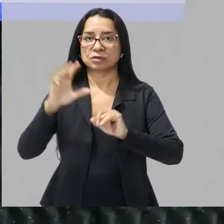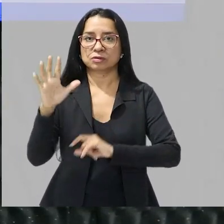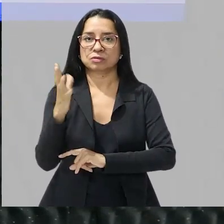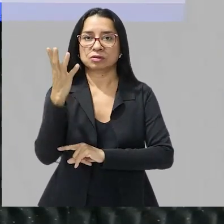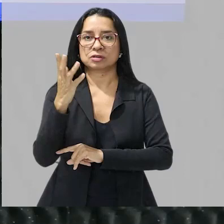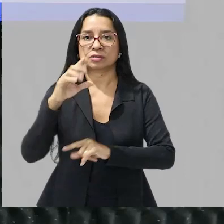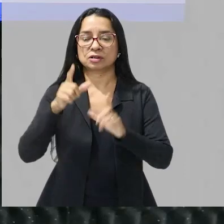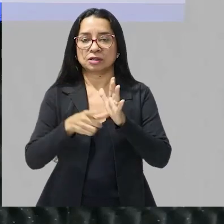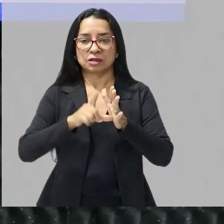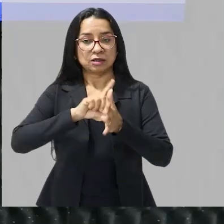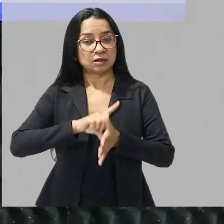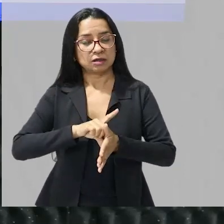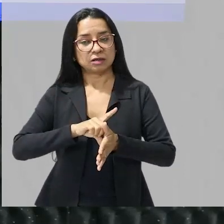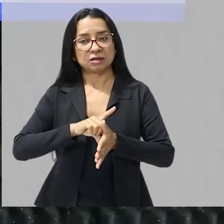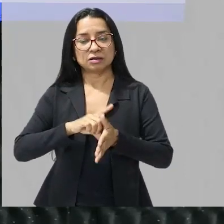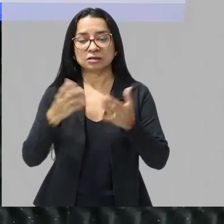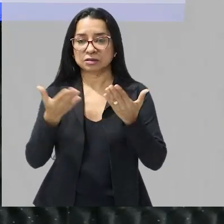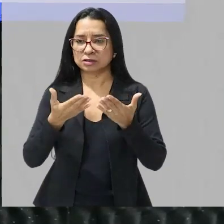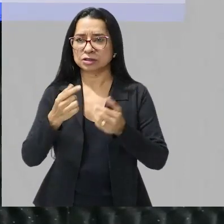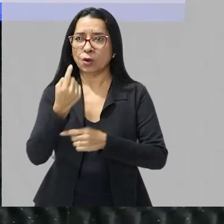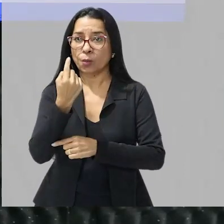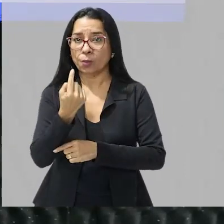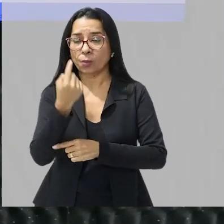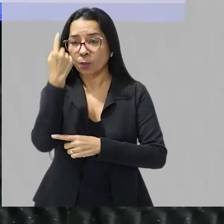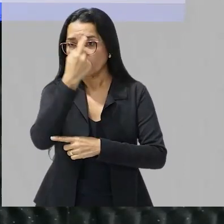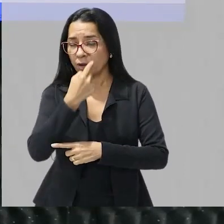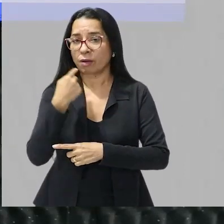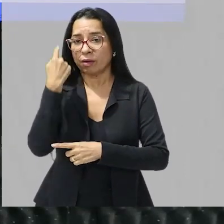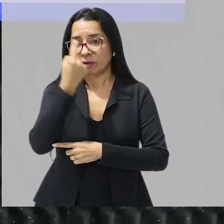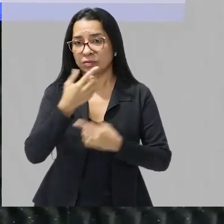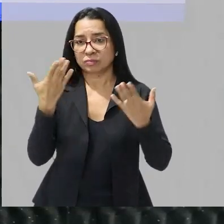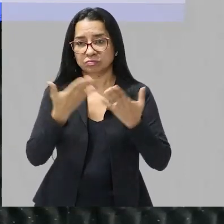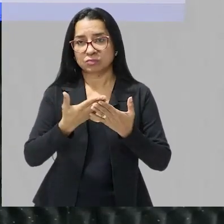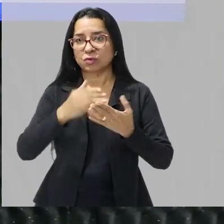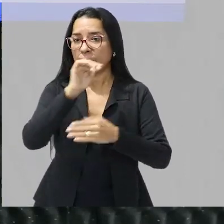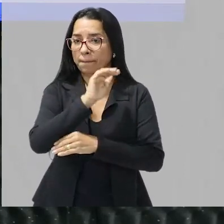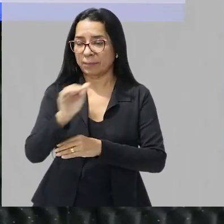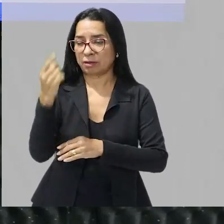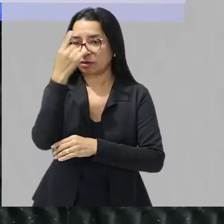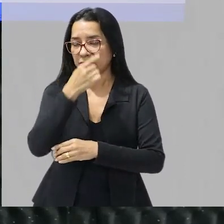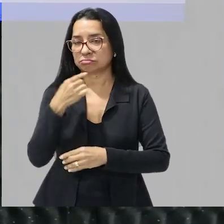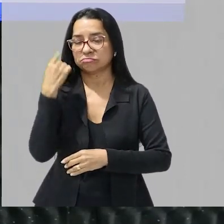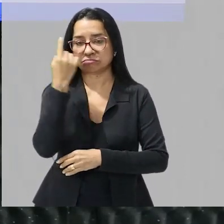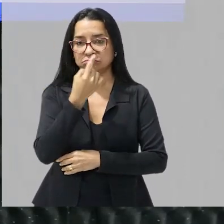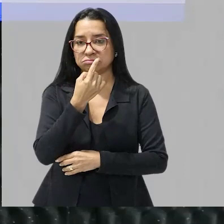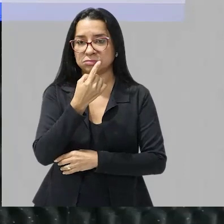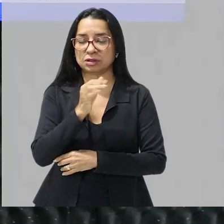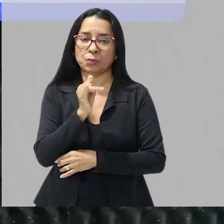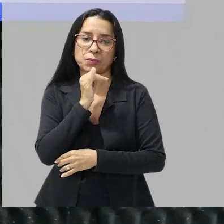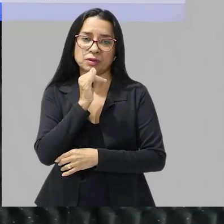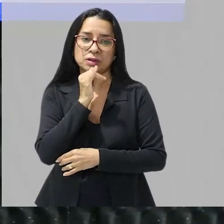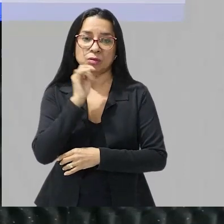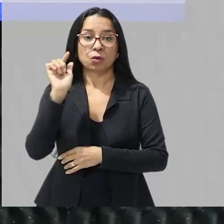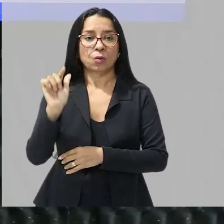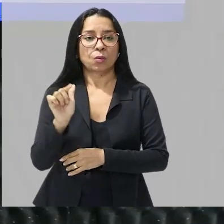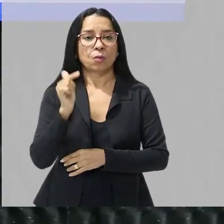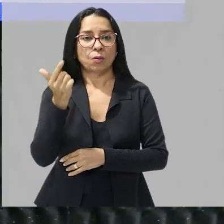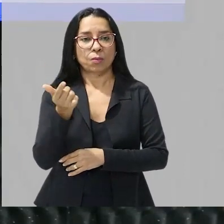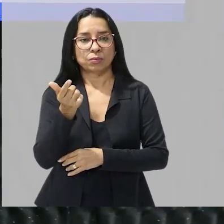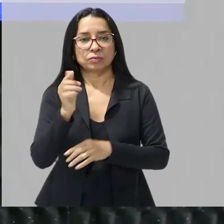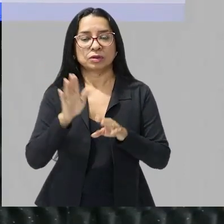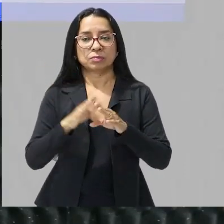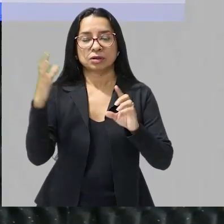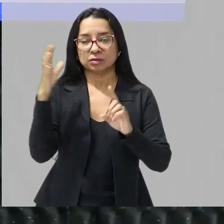antes numa hora vai acontecer agora em meia hora por exemplo tá? é um exemplo é uma situação uma outra situação que também vai